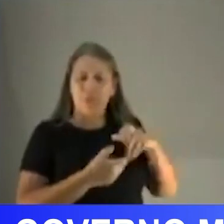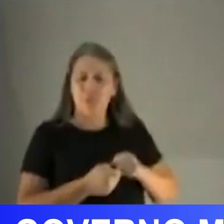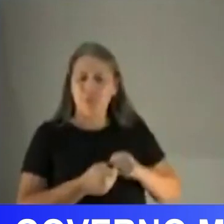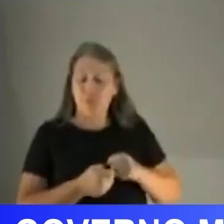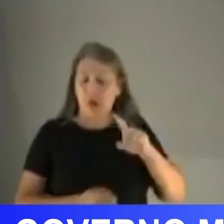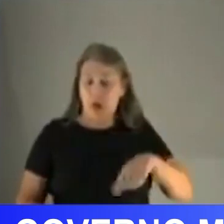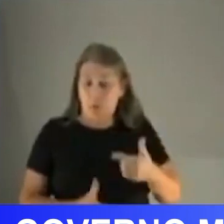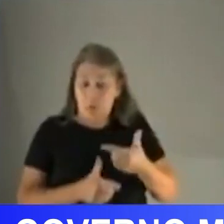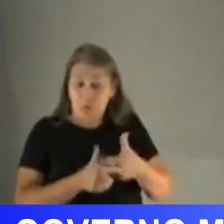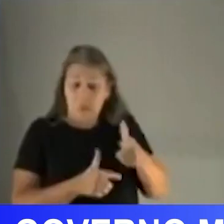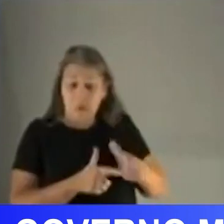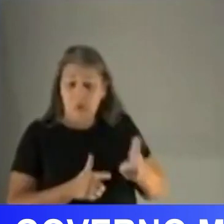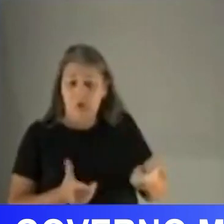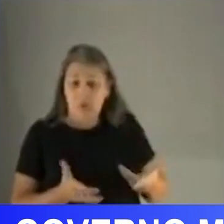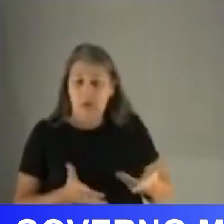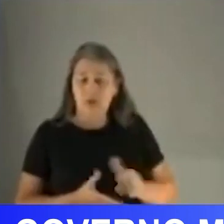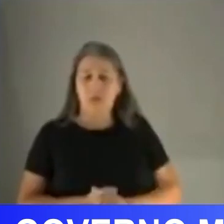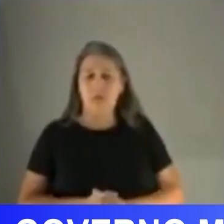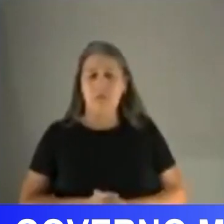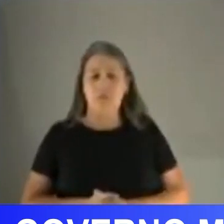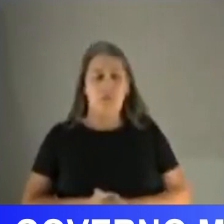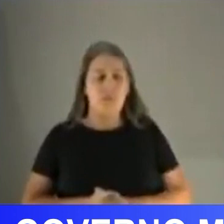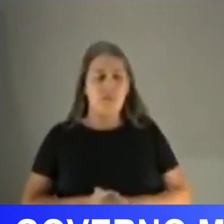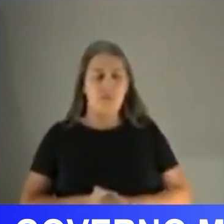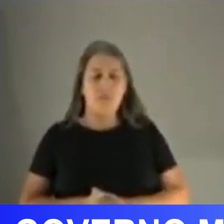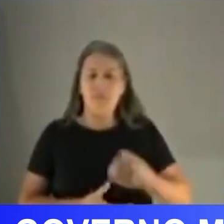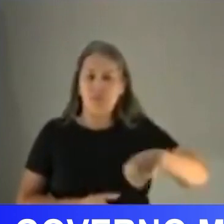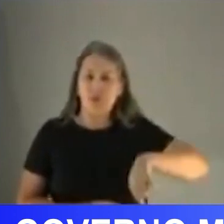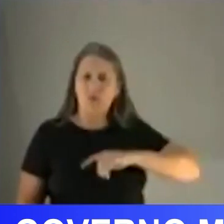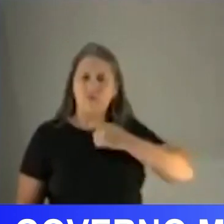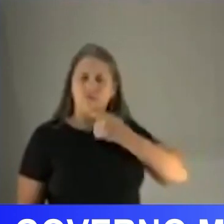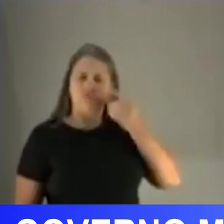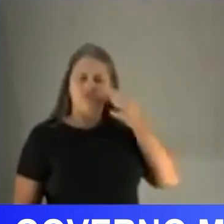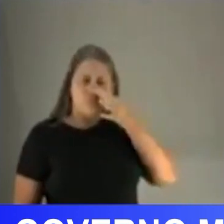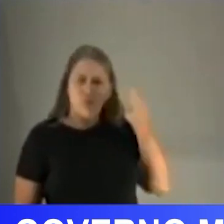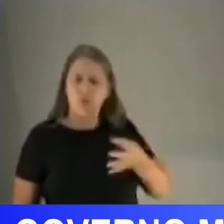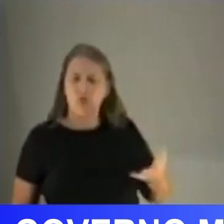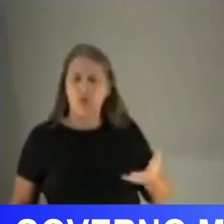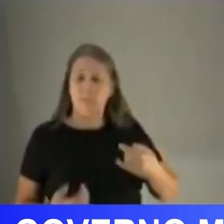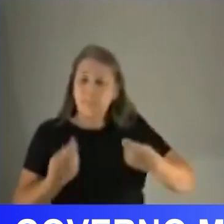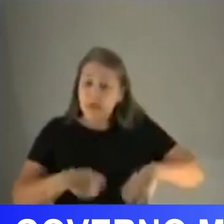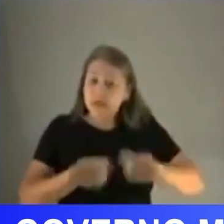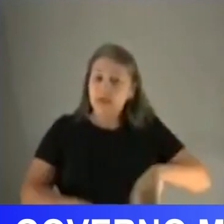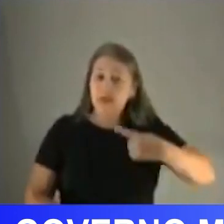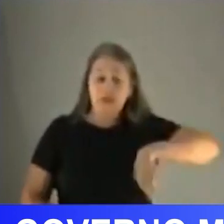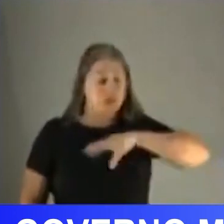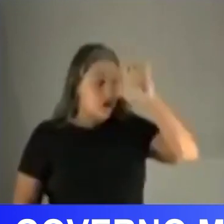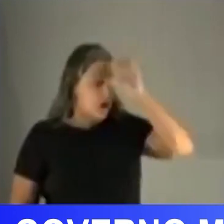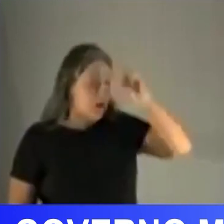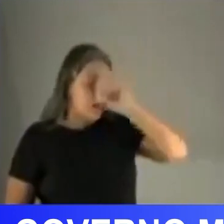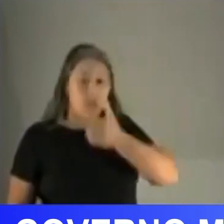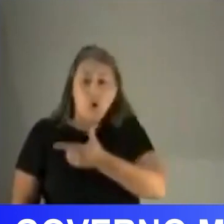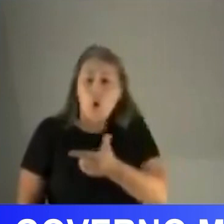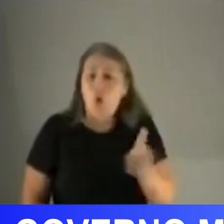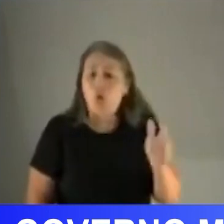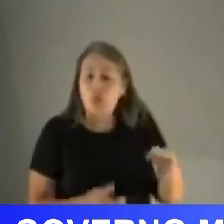que é o perigo da nossa fragilidade e da nossa arrogância. É preciso que a gente aprenda com os outros lugares, com as outras